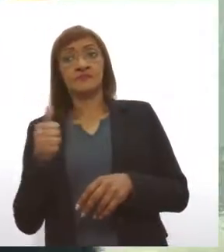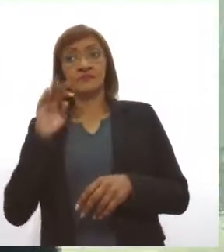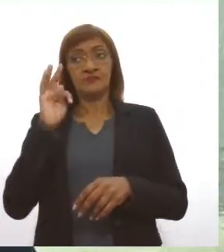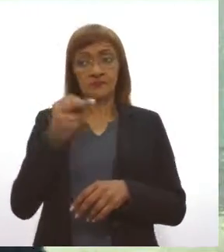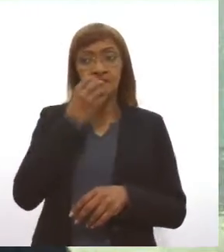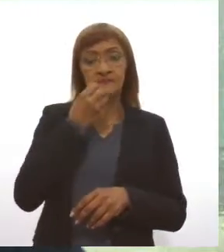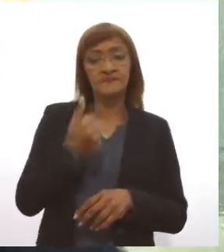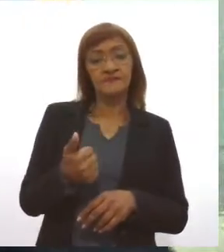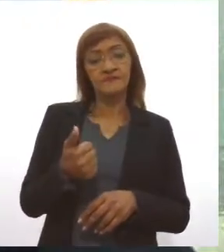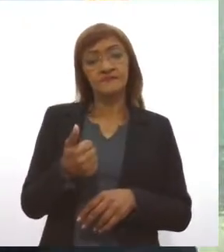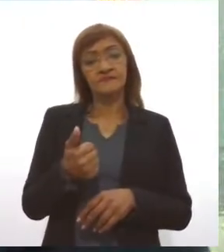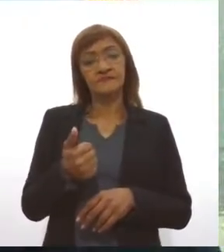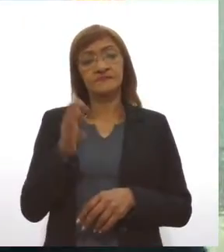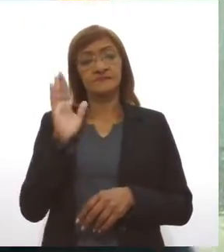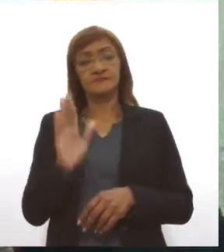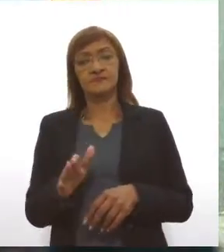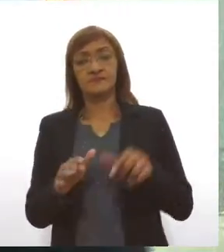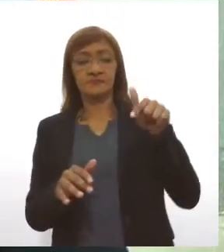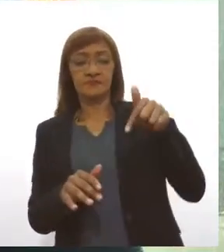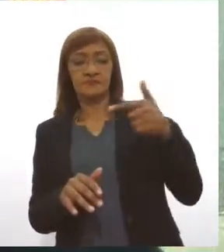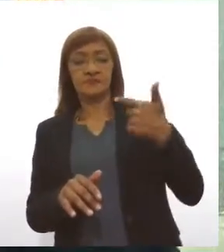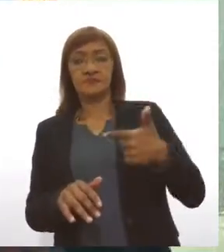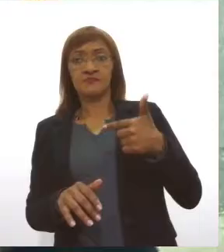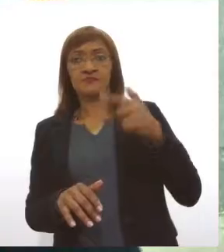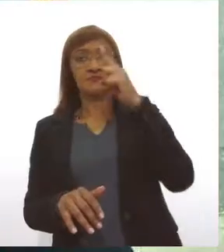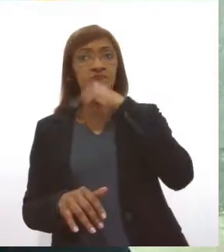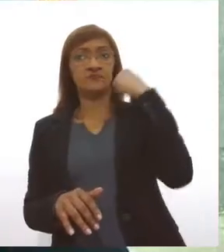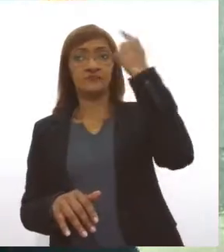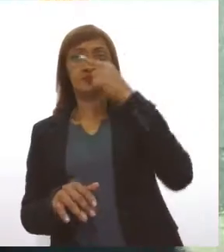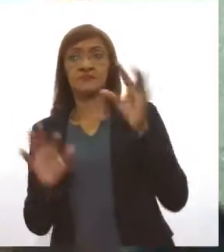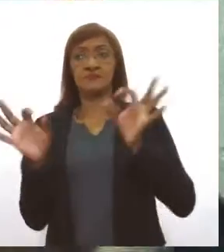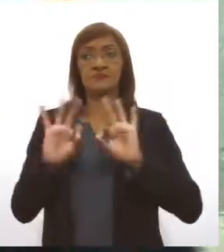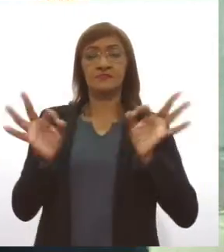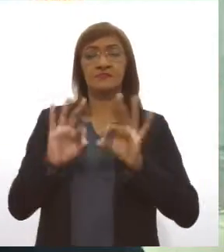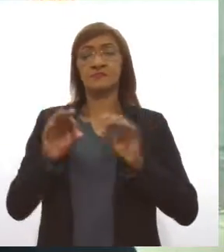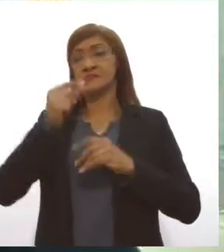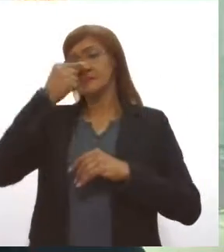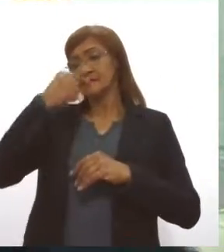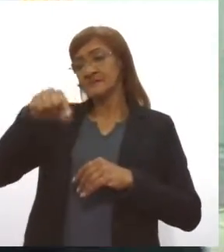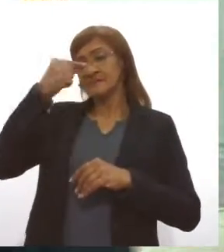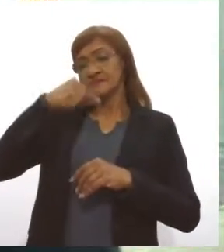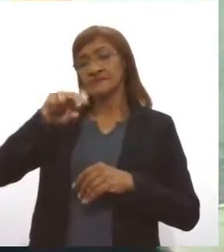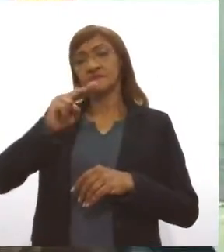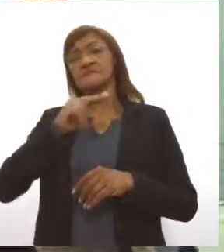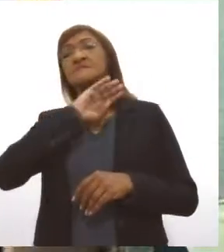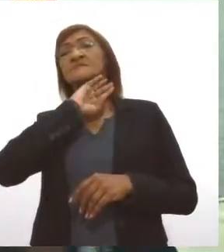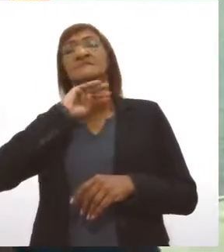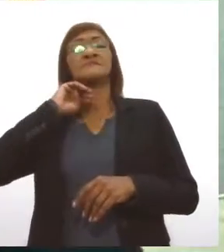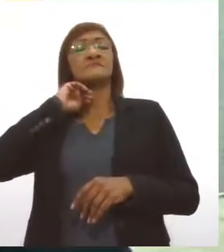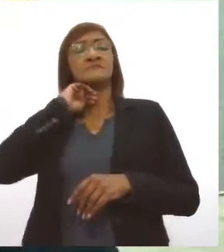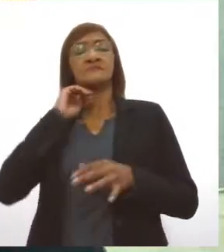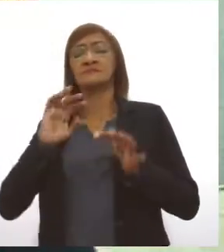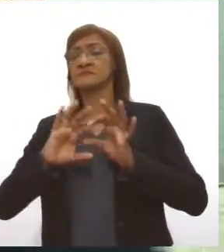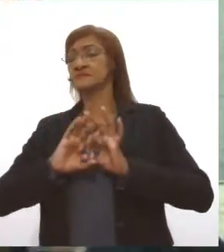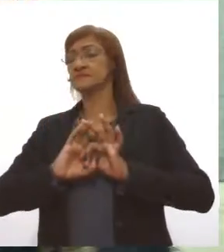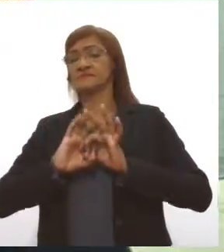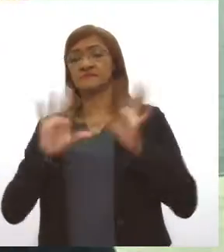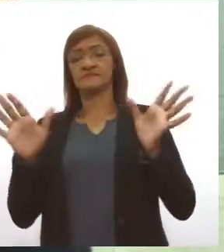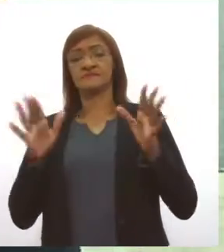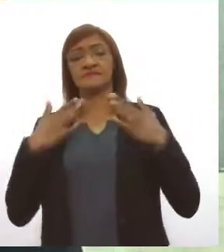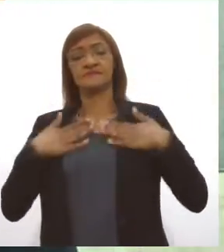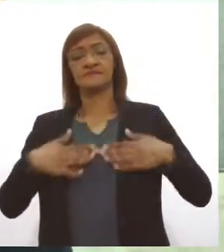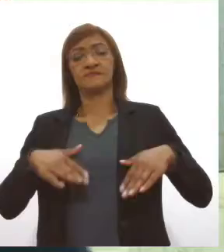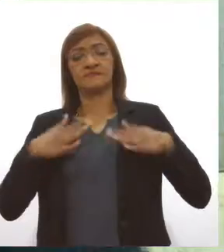se no mínimo 72 horas ninguém apresentou algum sintoma gripal ou febre, você pode fazer a sua viagem de forma tranquila,